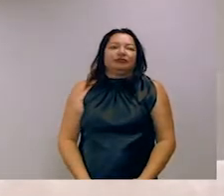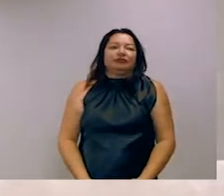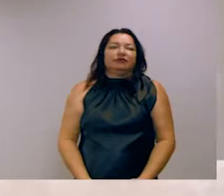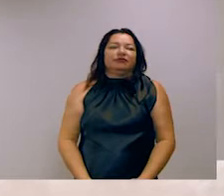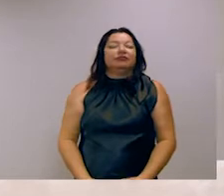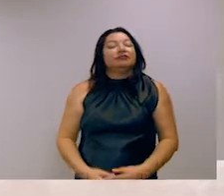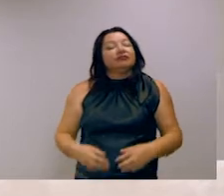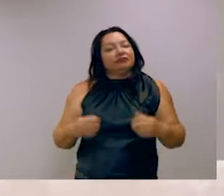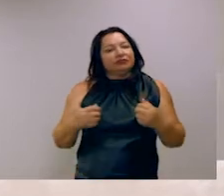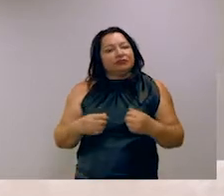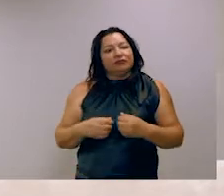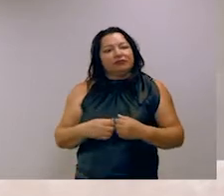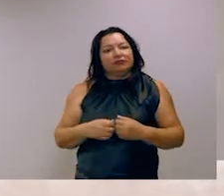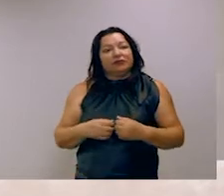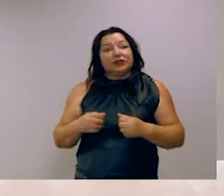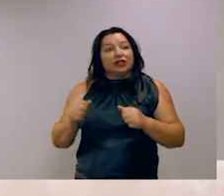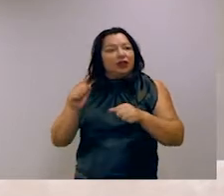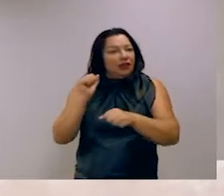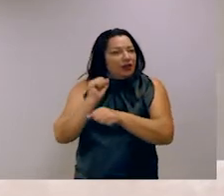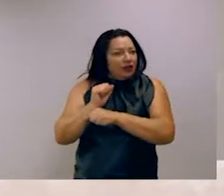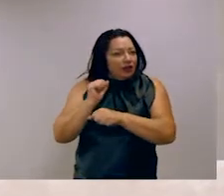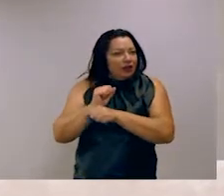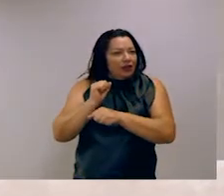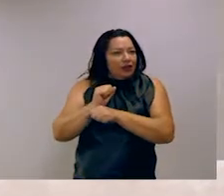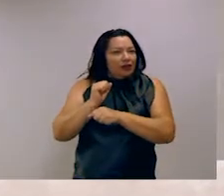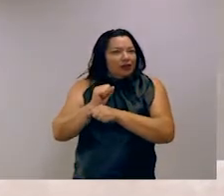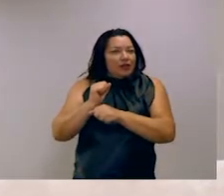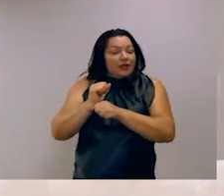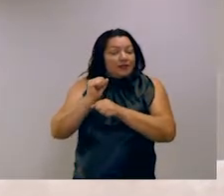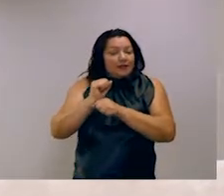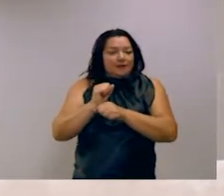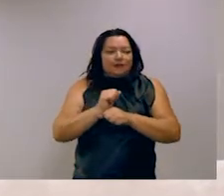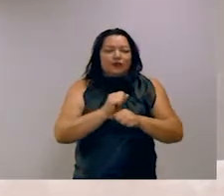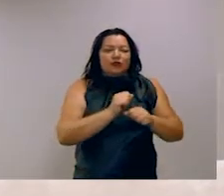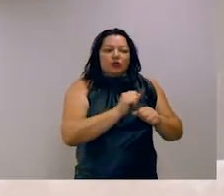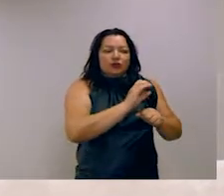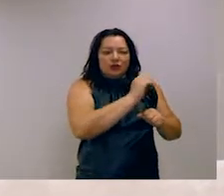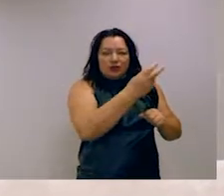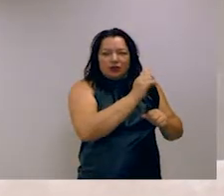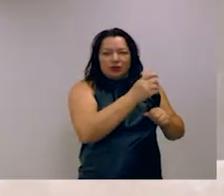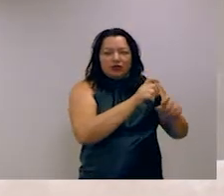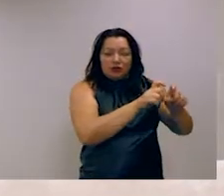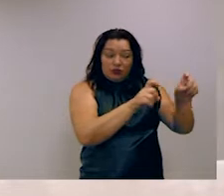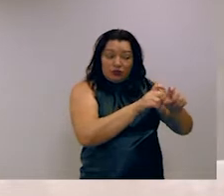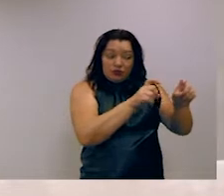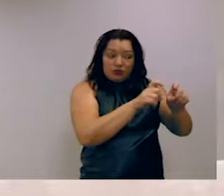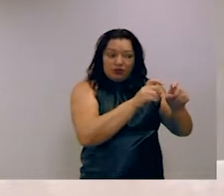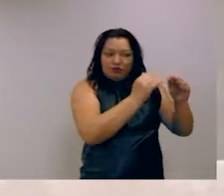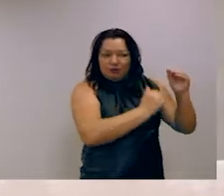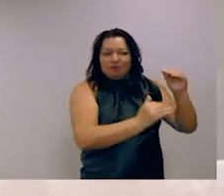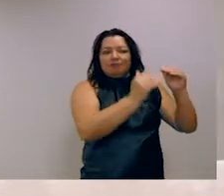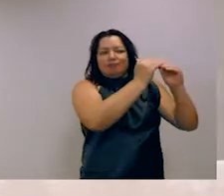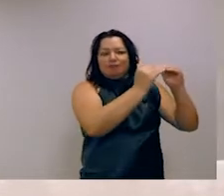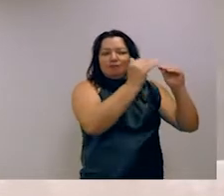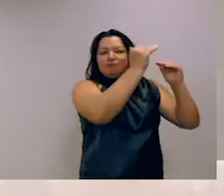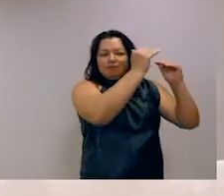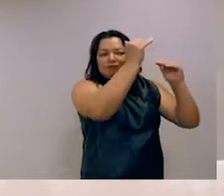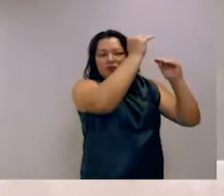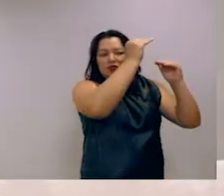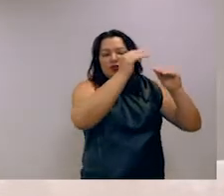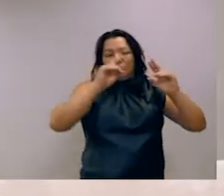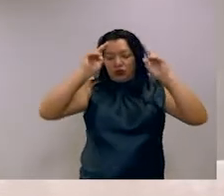que a superioridade do desempenho de algoritmo em relação à linha basal do desempenho humano continue crescendo.